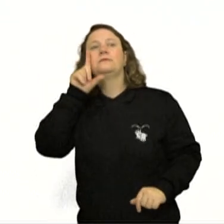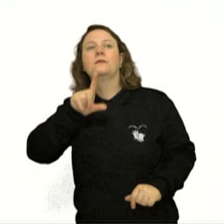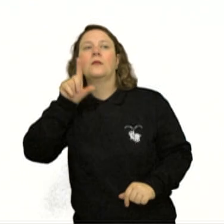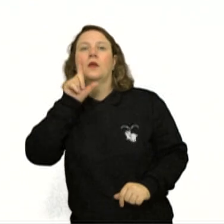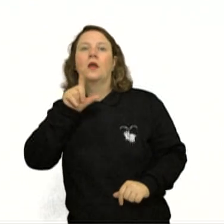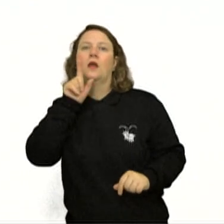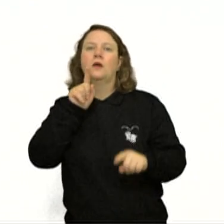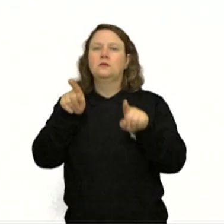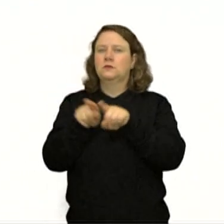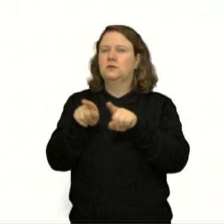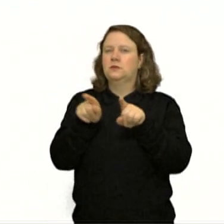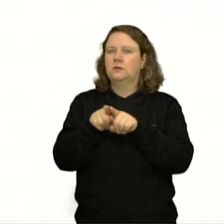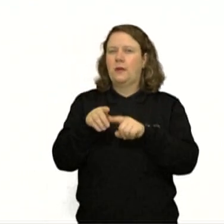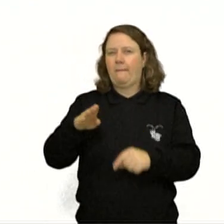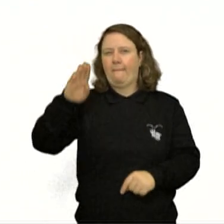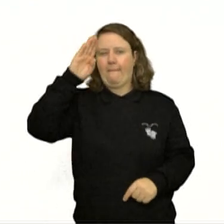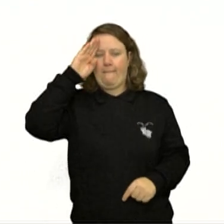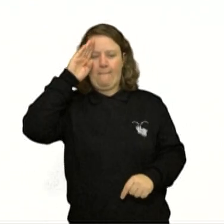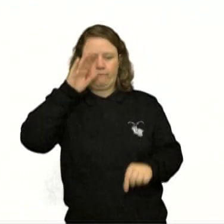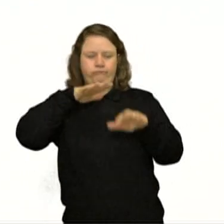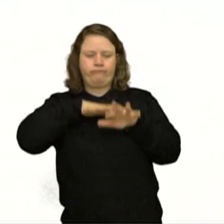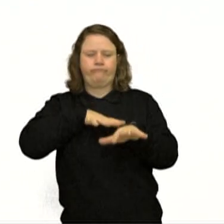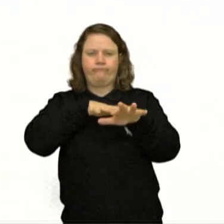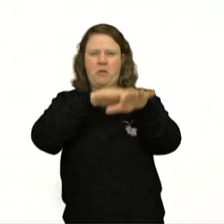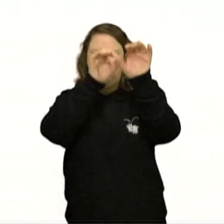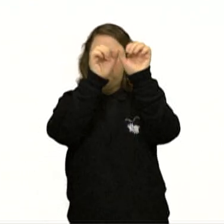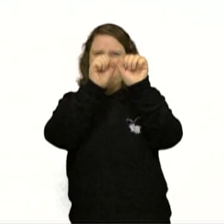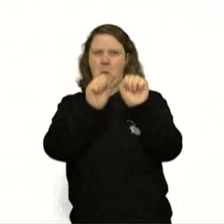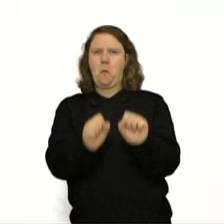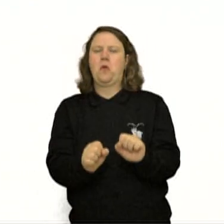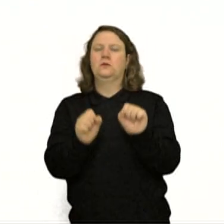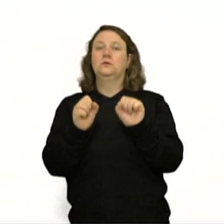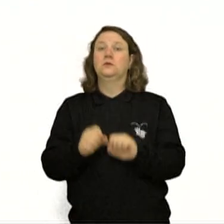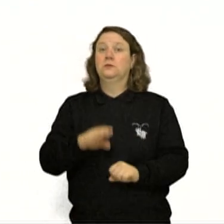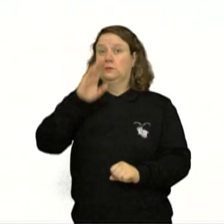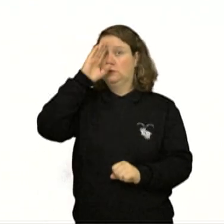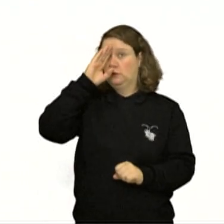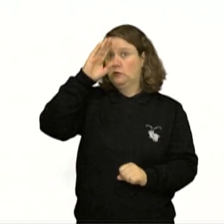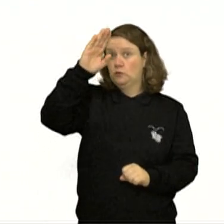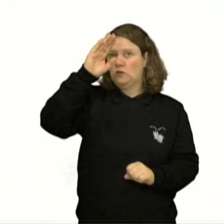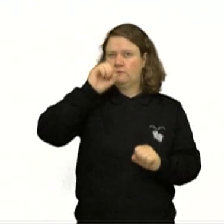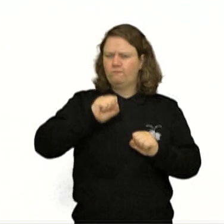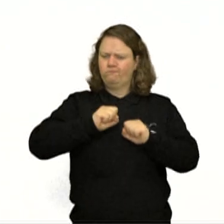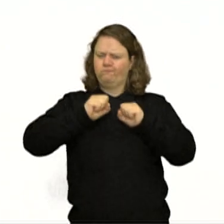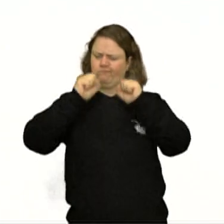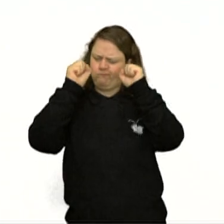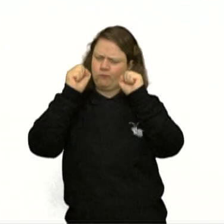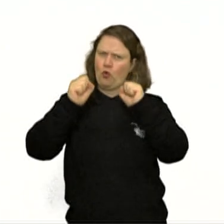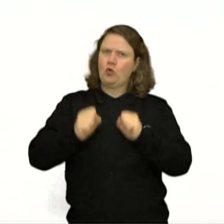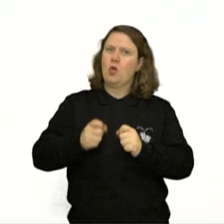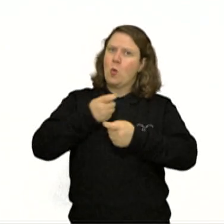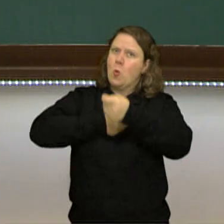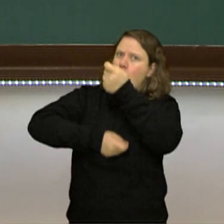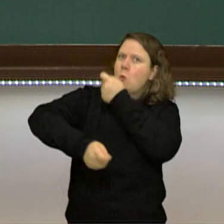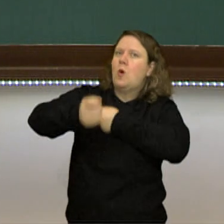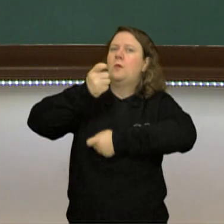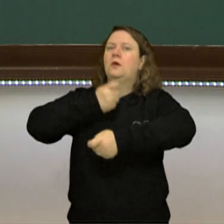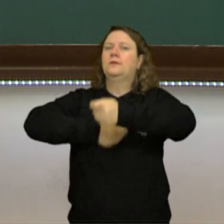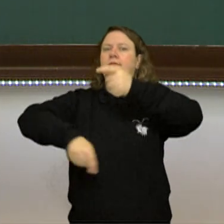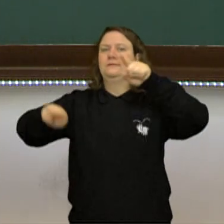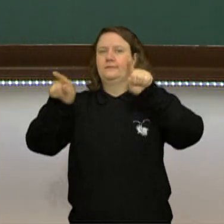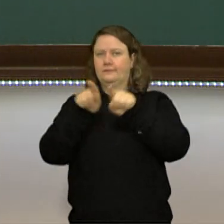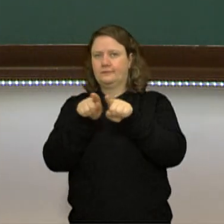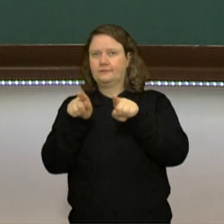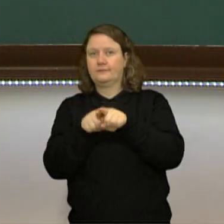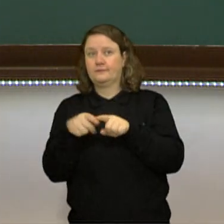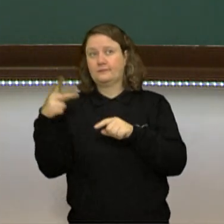potência militar, uma grande potência política e, principalmente, era uma gigantesca potência econômica. Então, esses